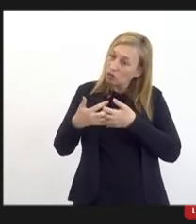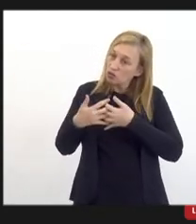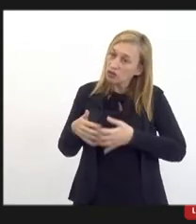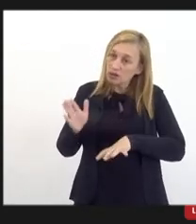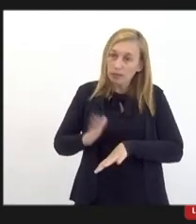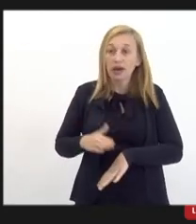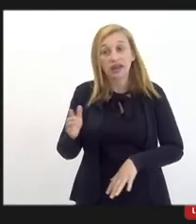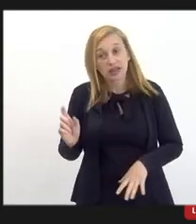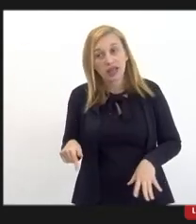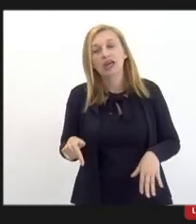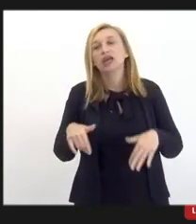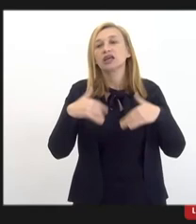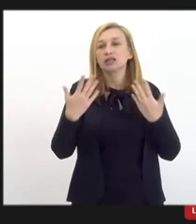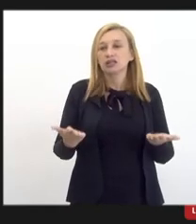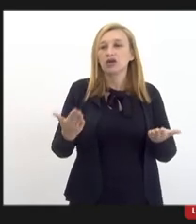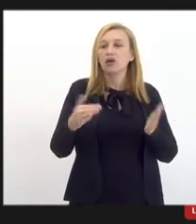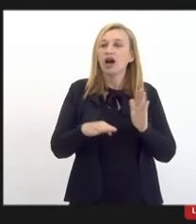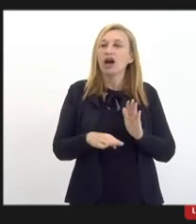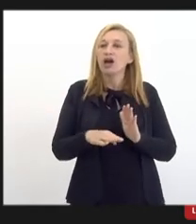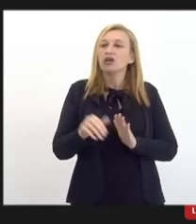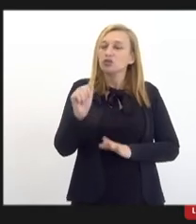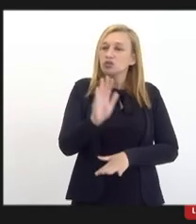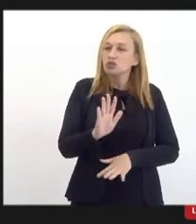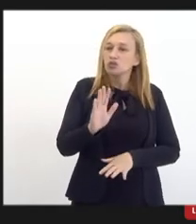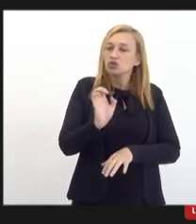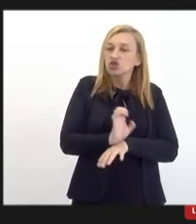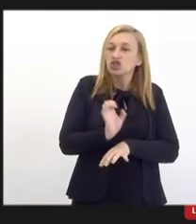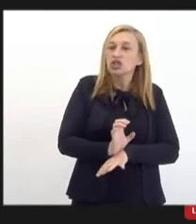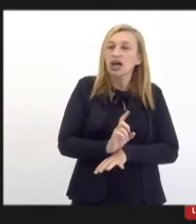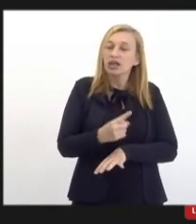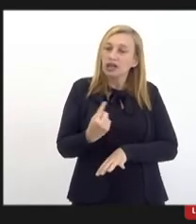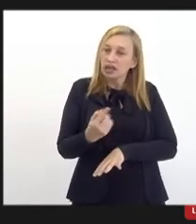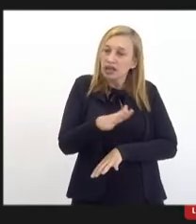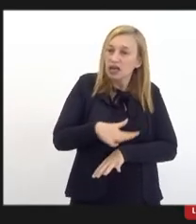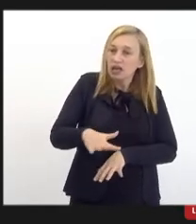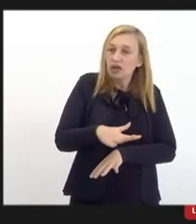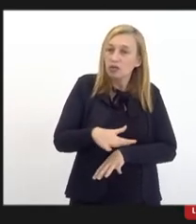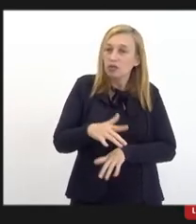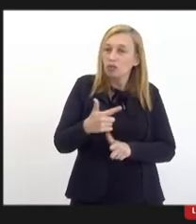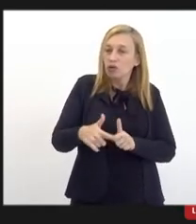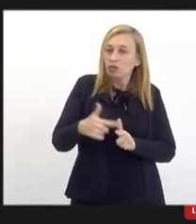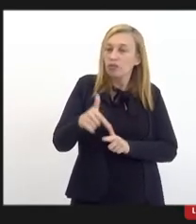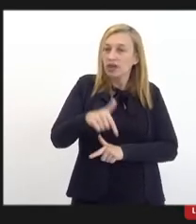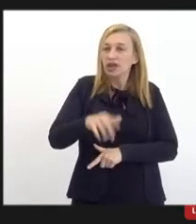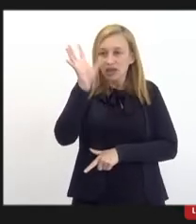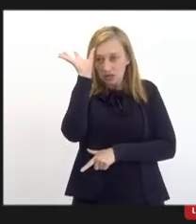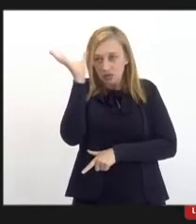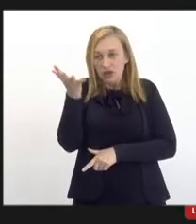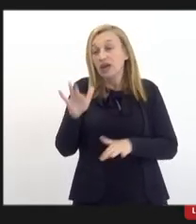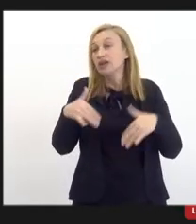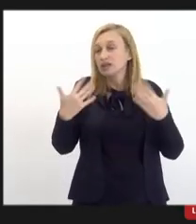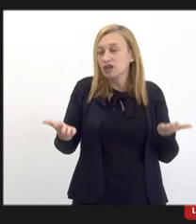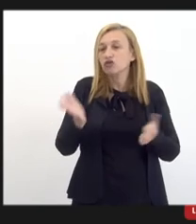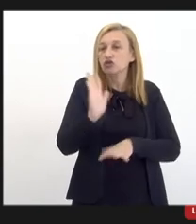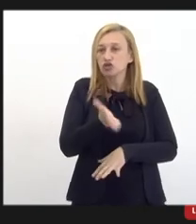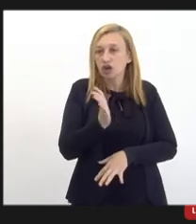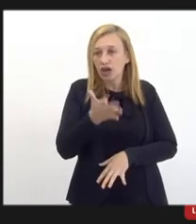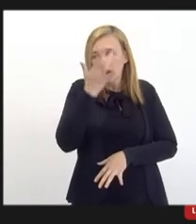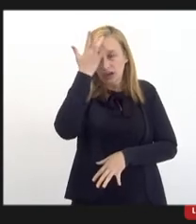então a nível de estado o que nós podemos aqui resolver então a